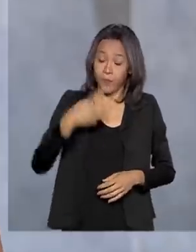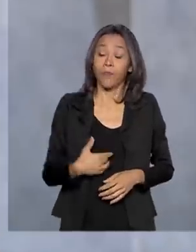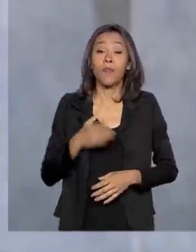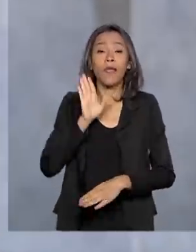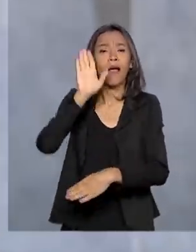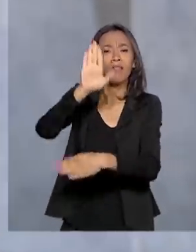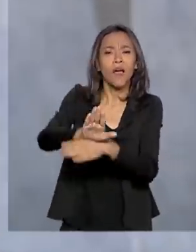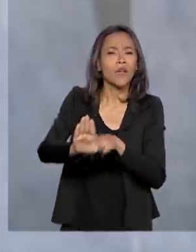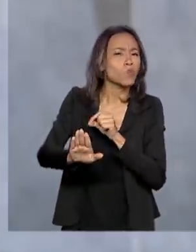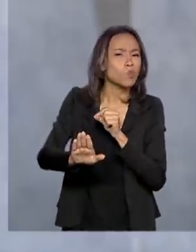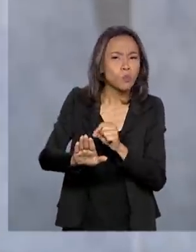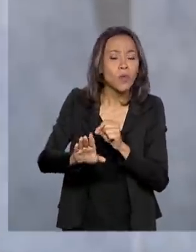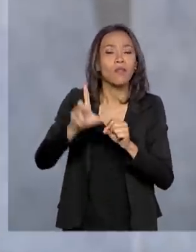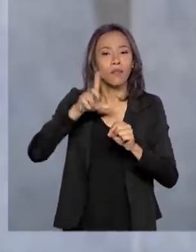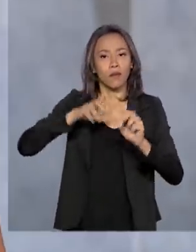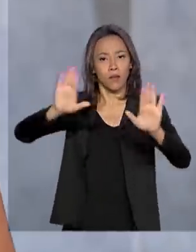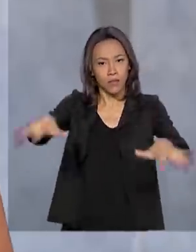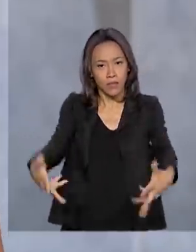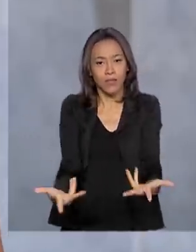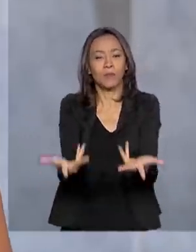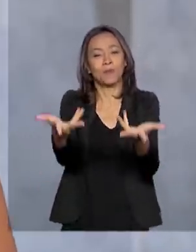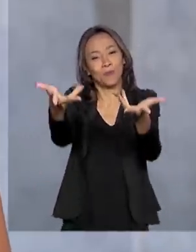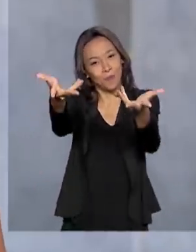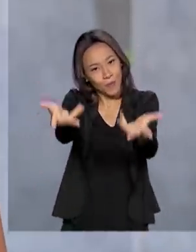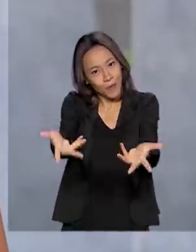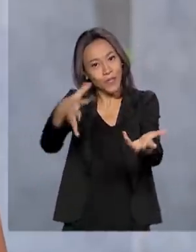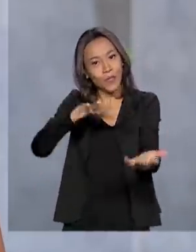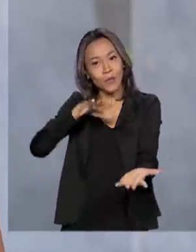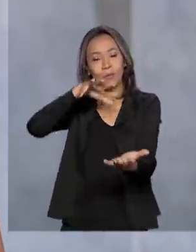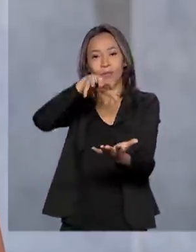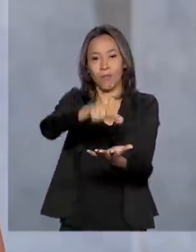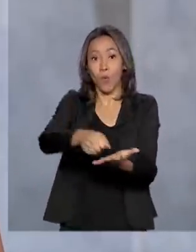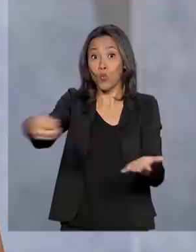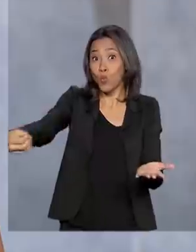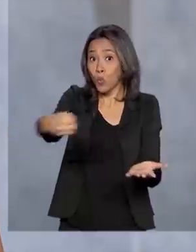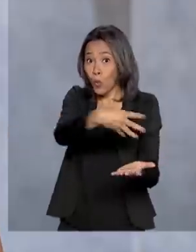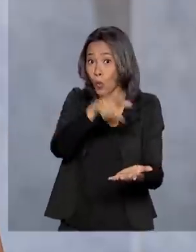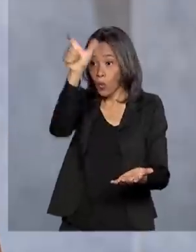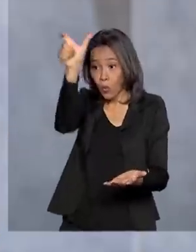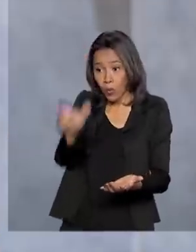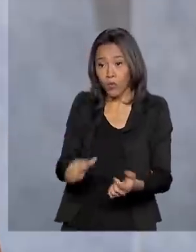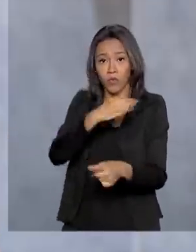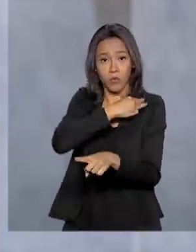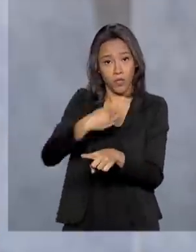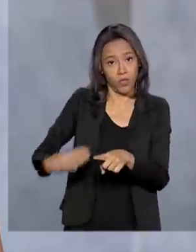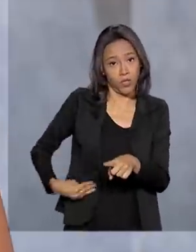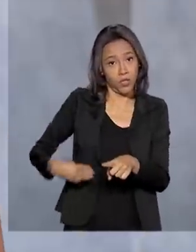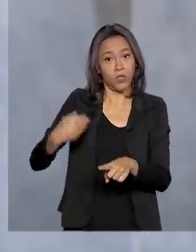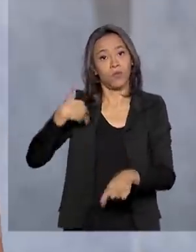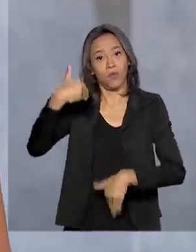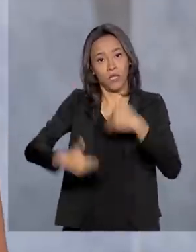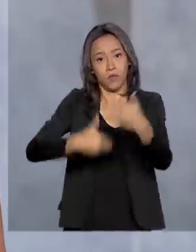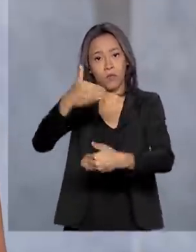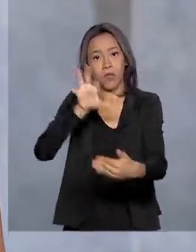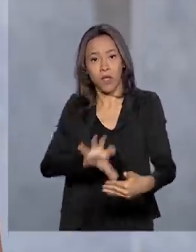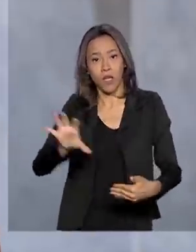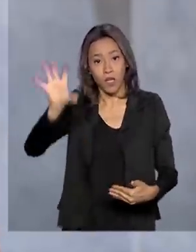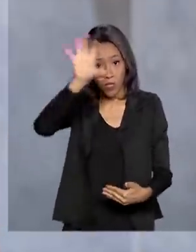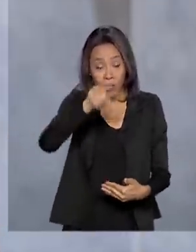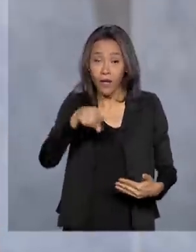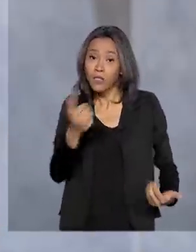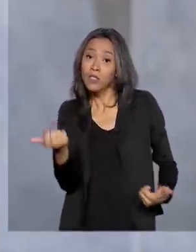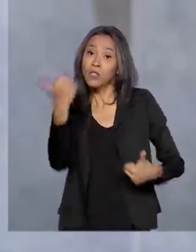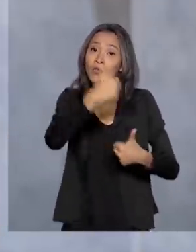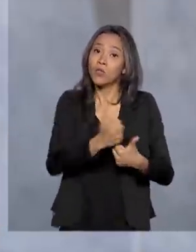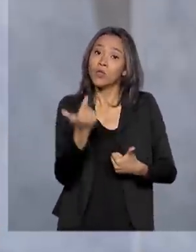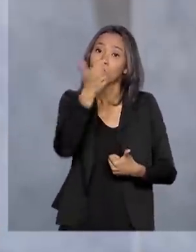acontece essa cerimônia de posse de Rogério Marinho, novo ministro do Desenvolvimento Regional. Ele assume a pasta no lugar